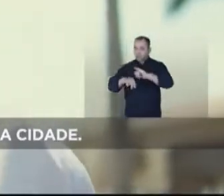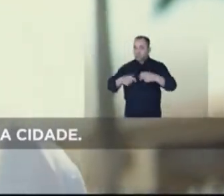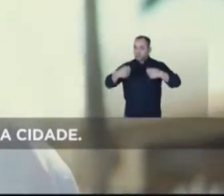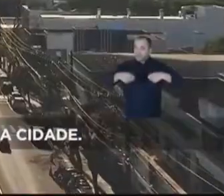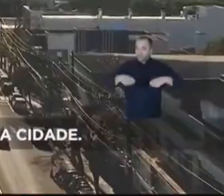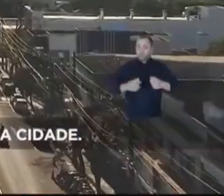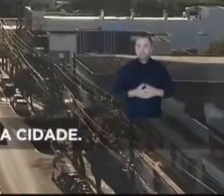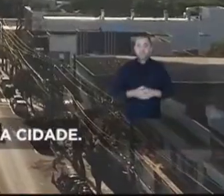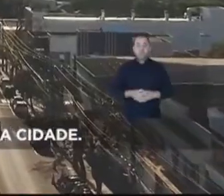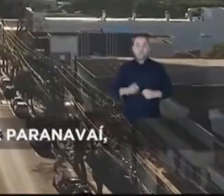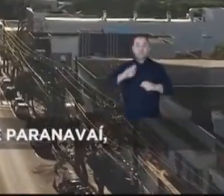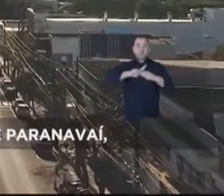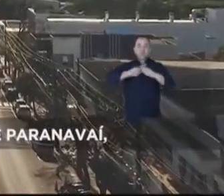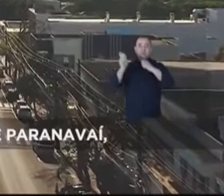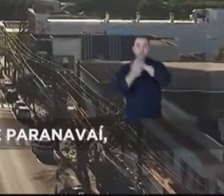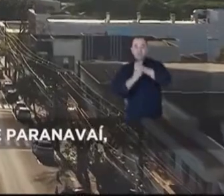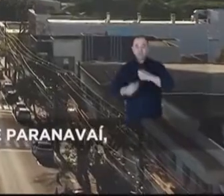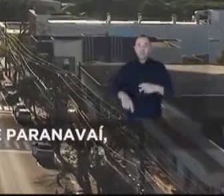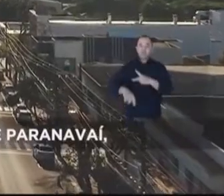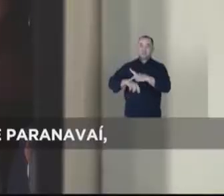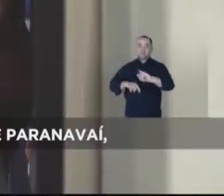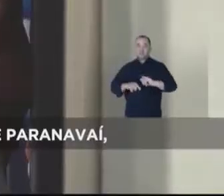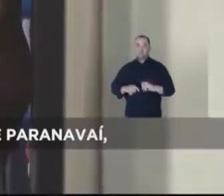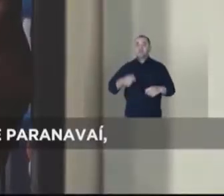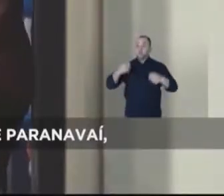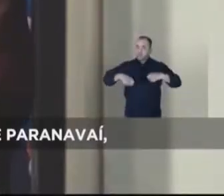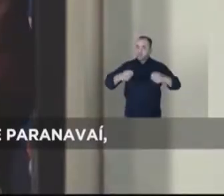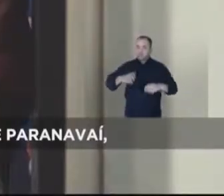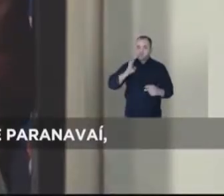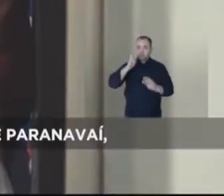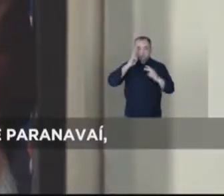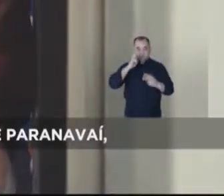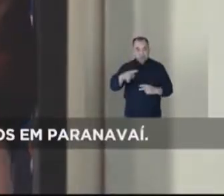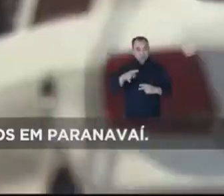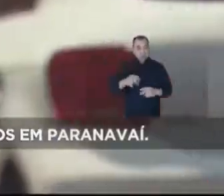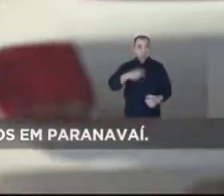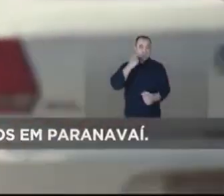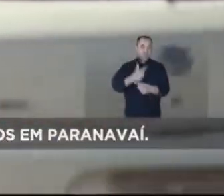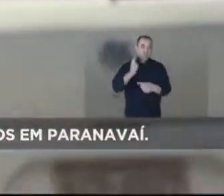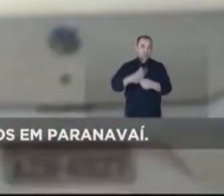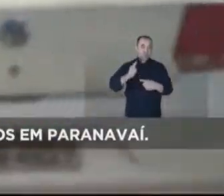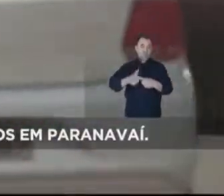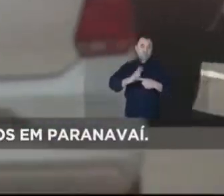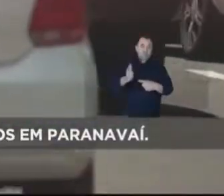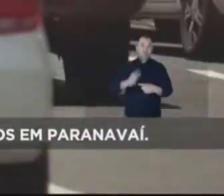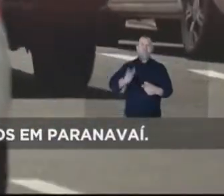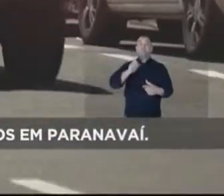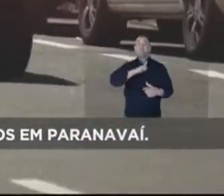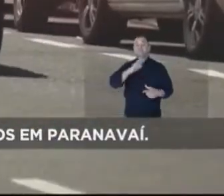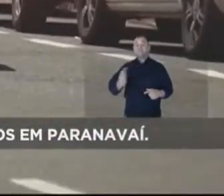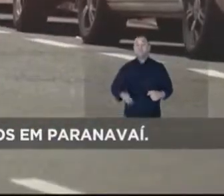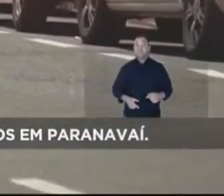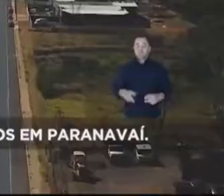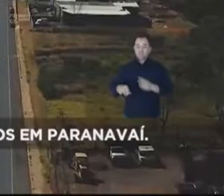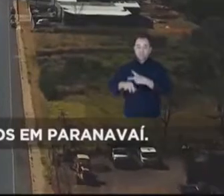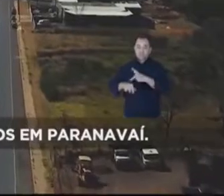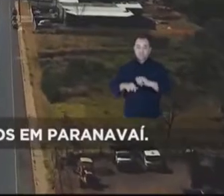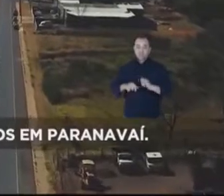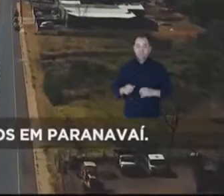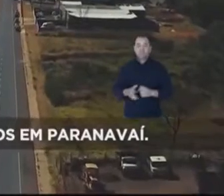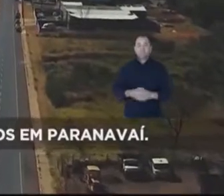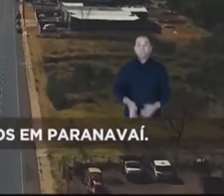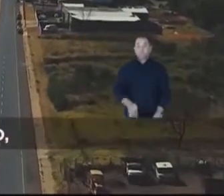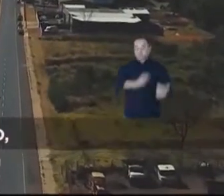temos que fazer para a cidade. Para uma gestão municipal ser feita para o povo de Paranavaí, tem que ser feita olhando para os problemas que temos em